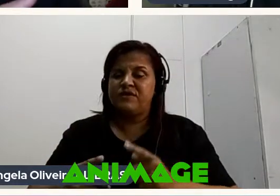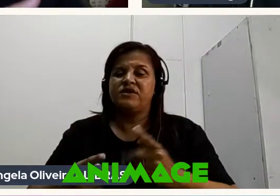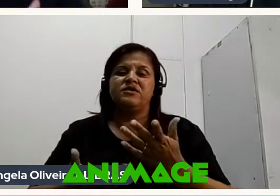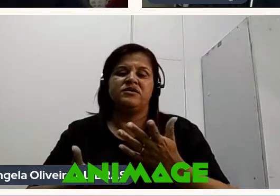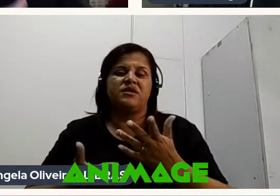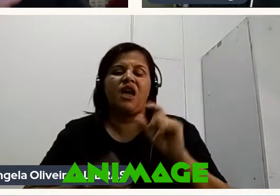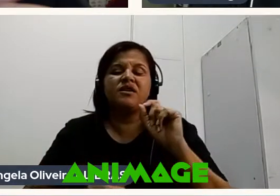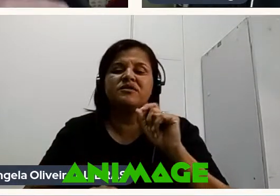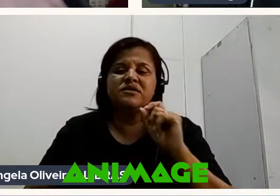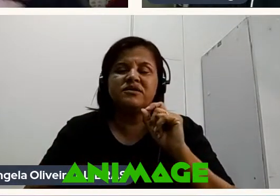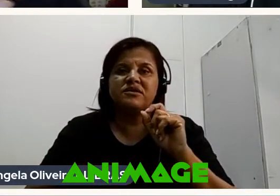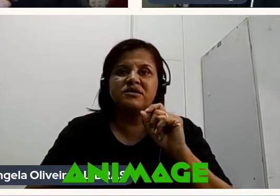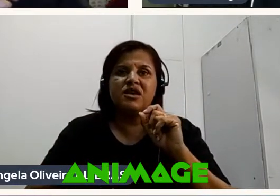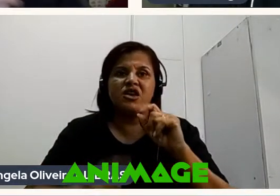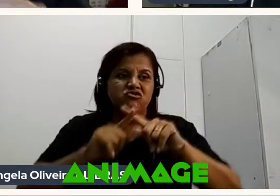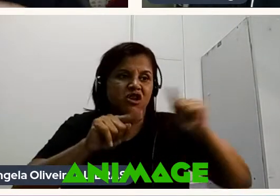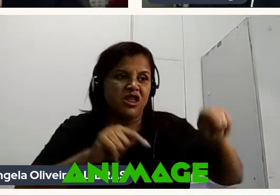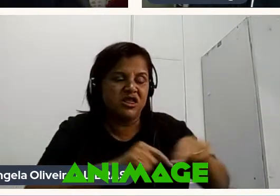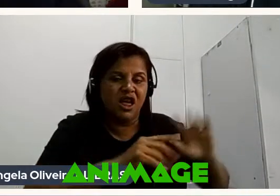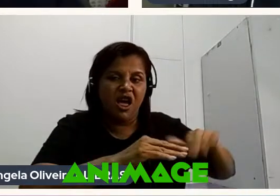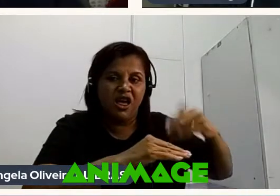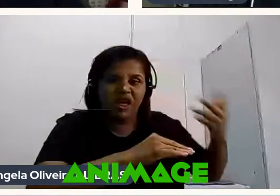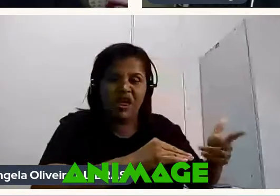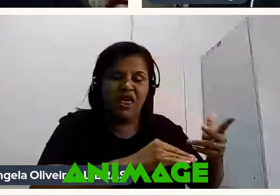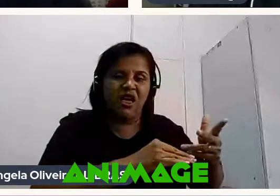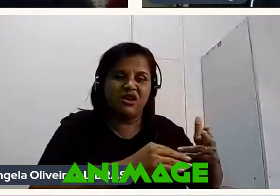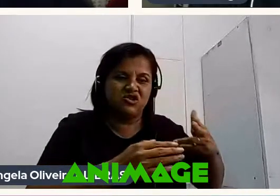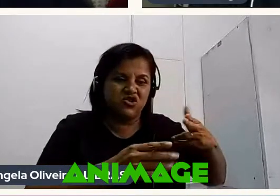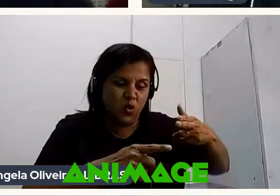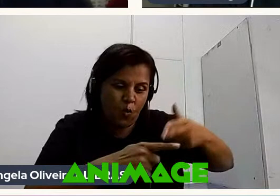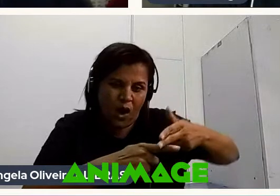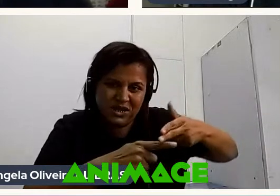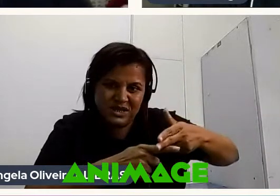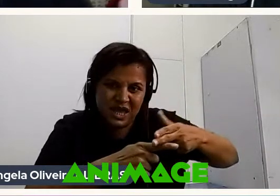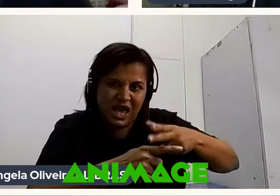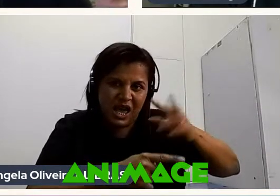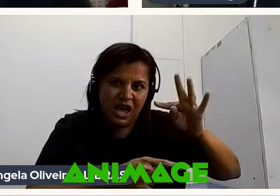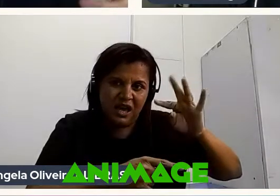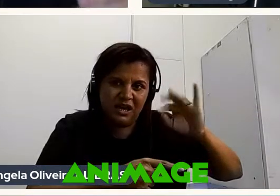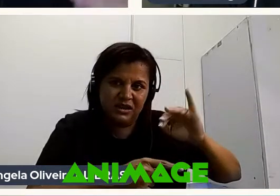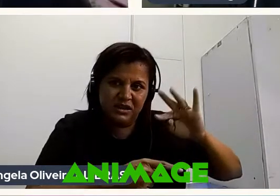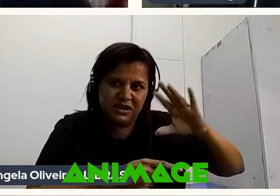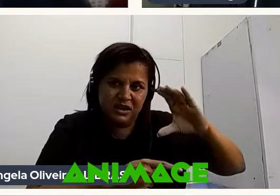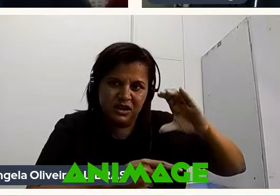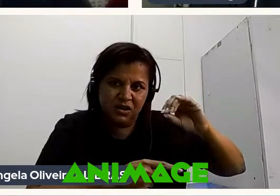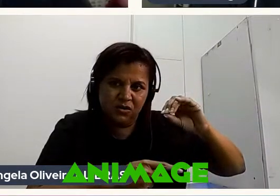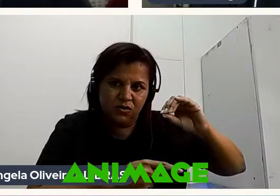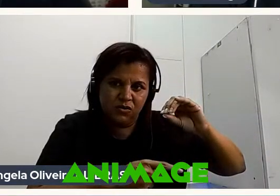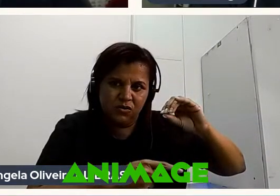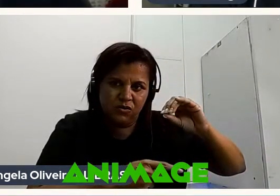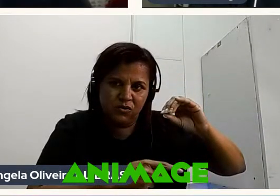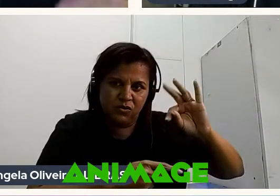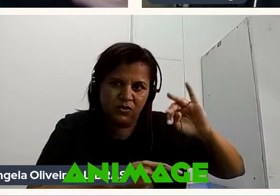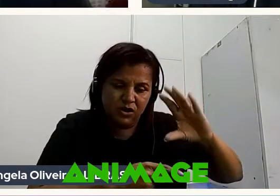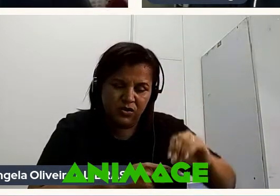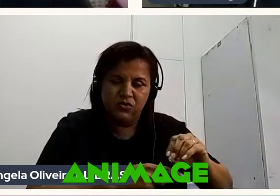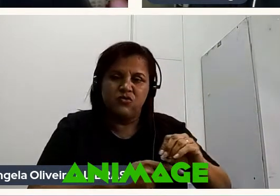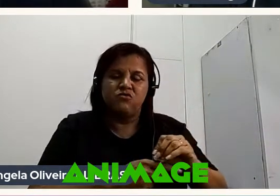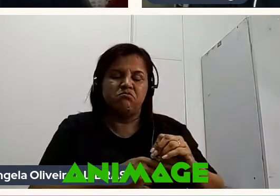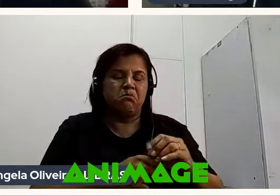Na garagem Que seja uma Serra Tico-Tico Mas essas coisas É mais um planejamento E um trabalho braçal De